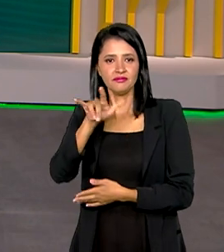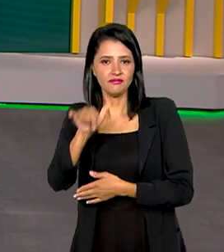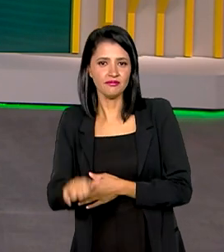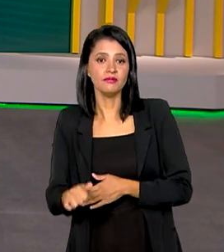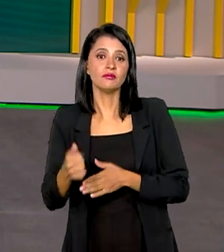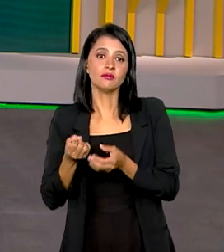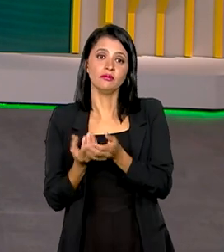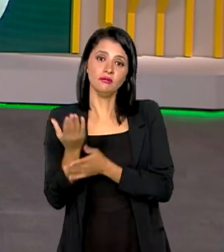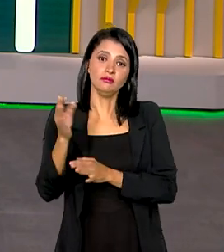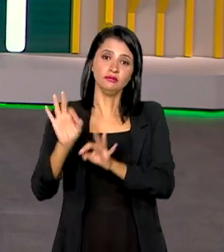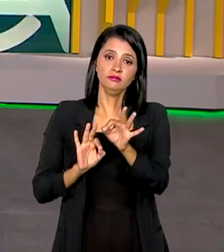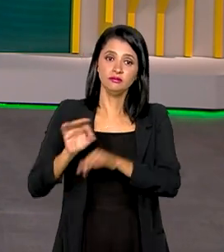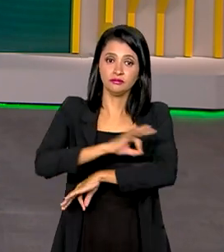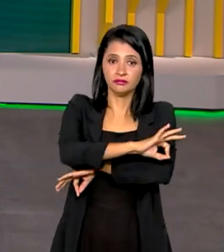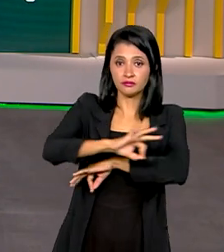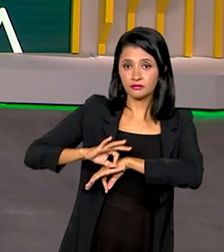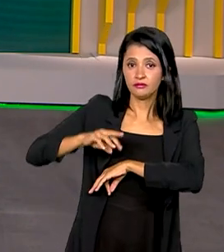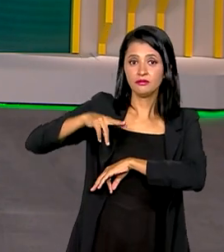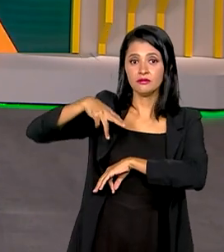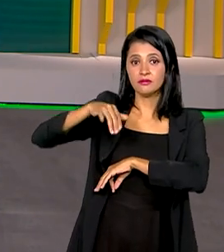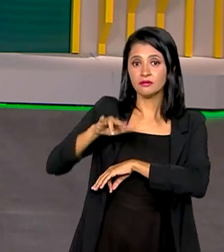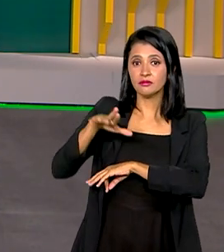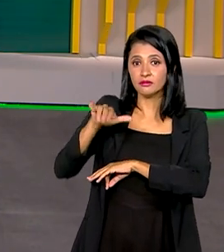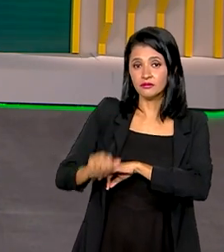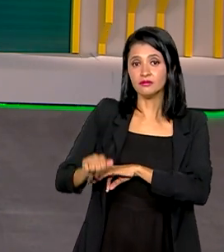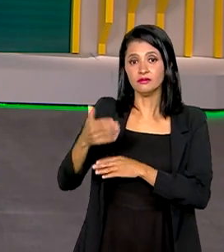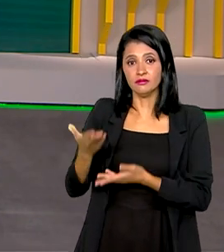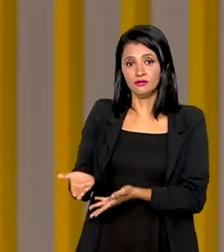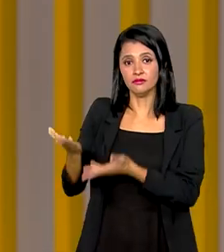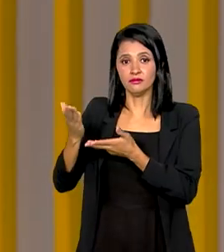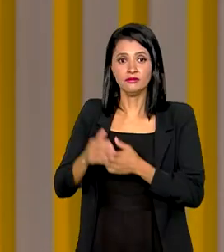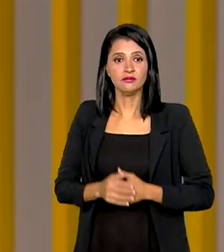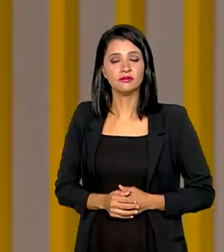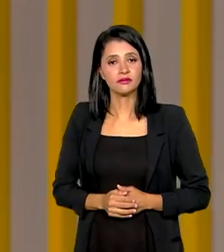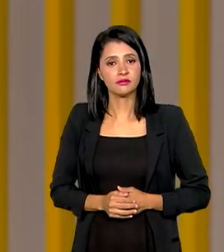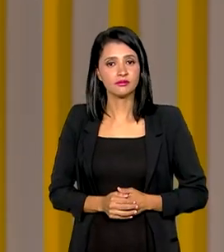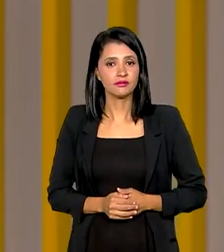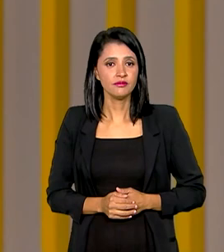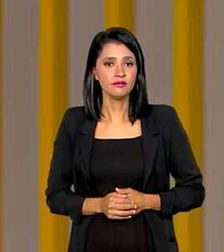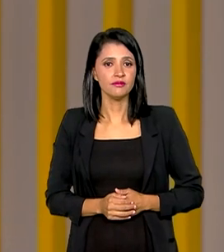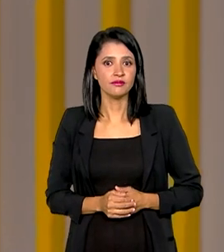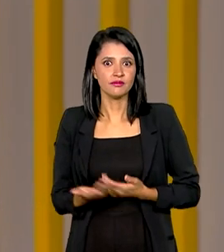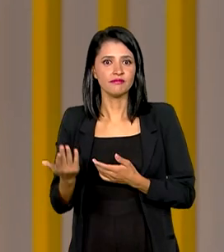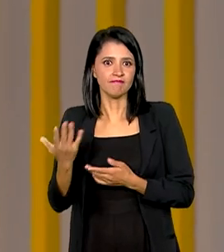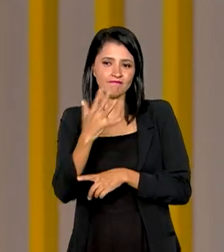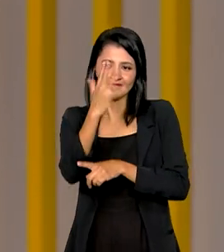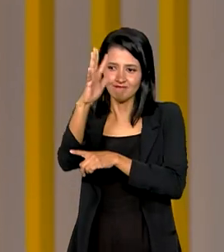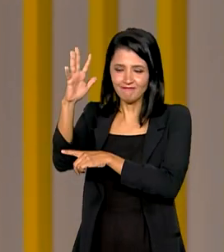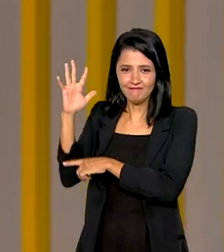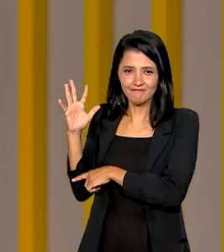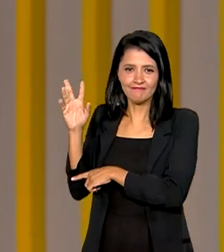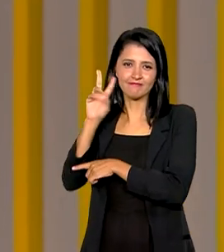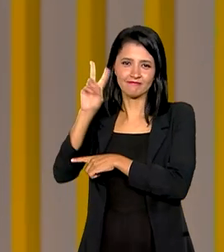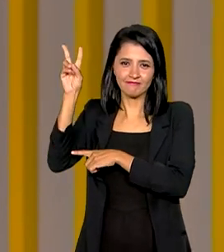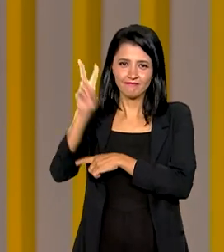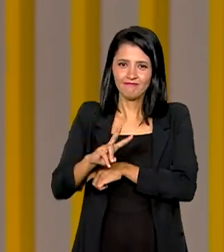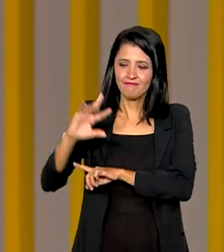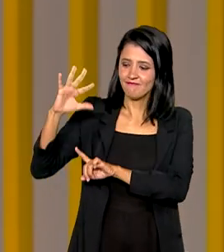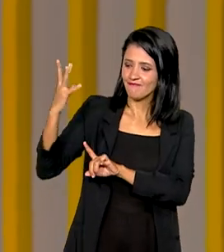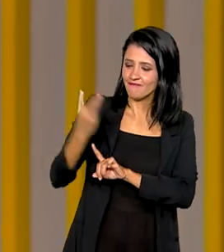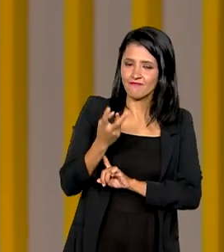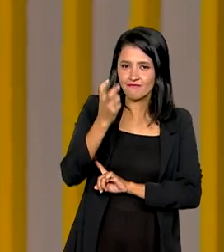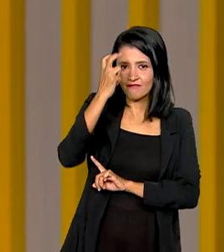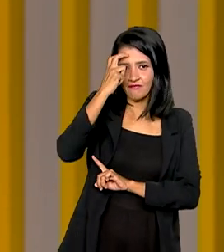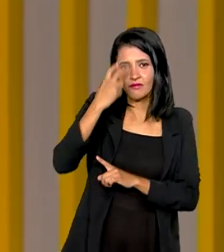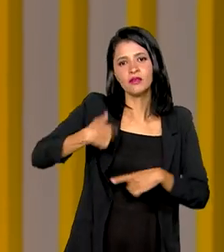projetado por Oscar Niemeyer, no Parque Ibirapuera. E é nesse cenário verde que transpira arte e cultura,